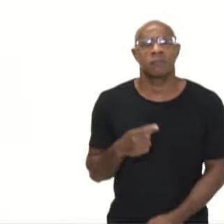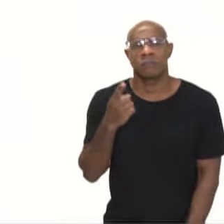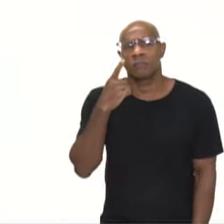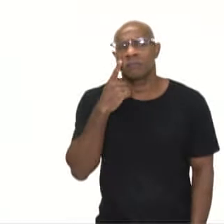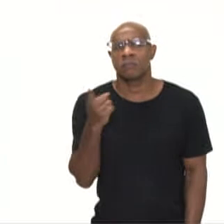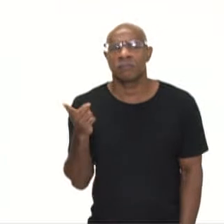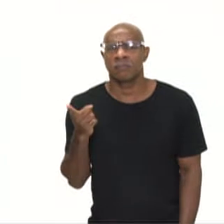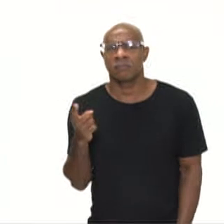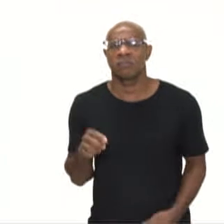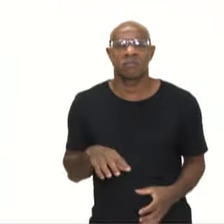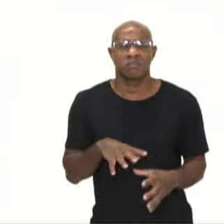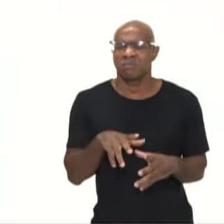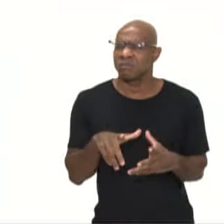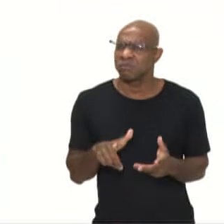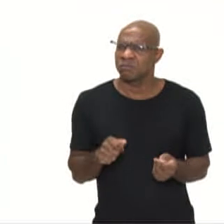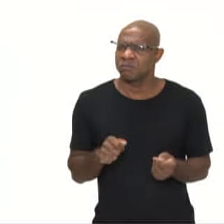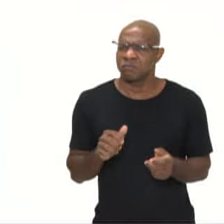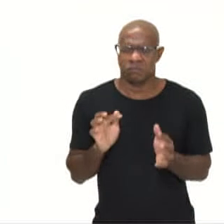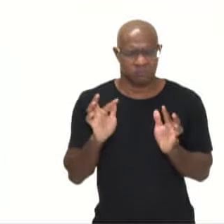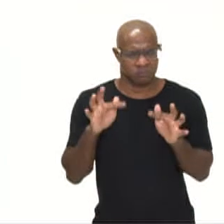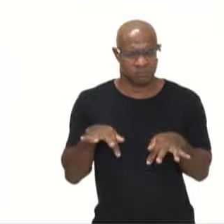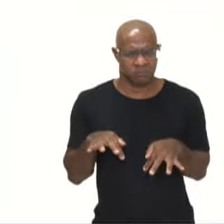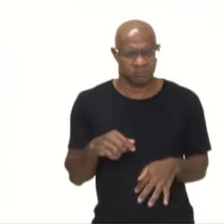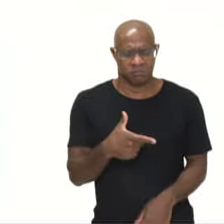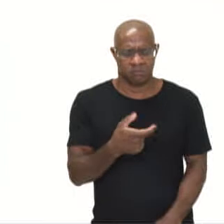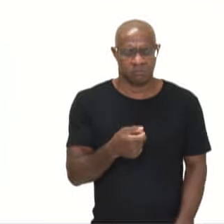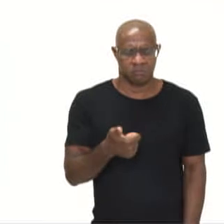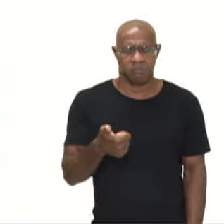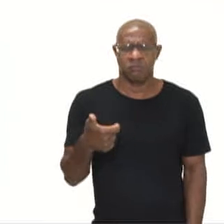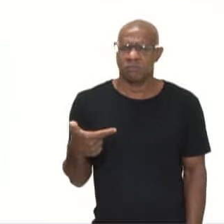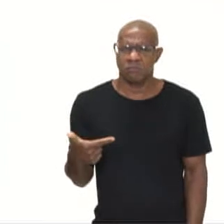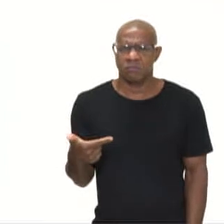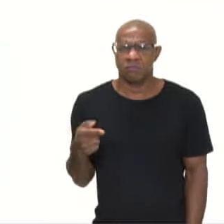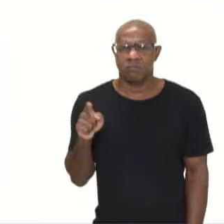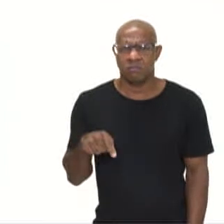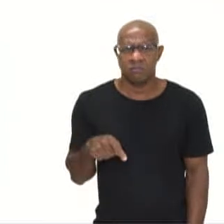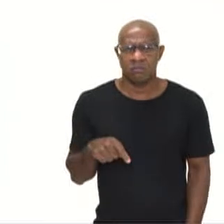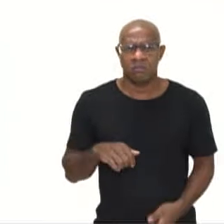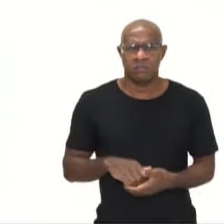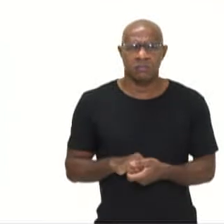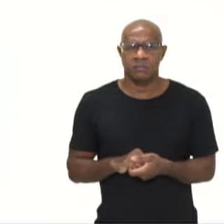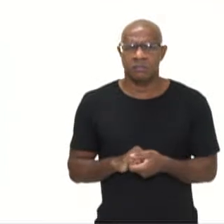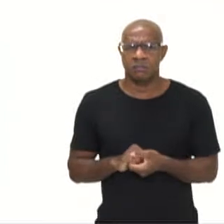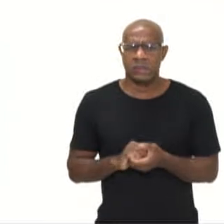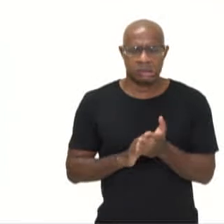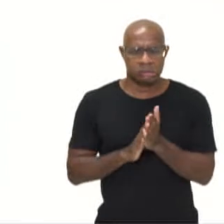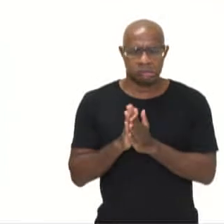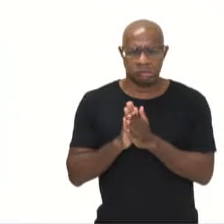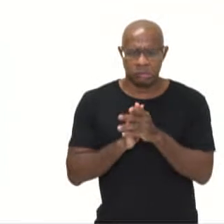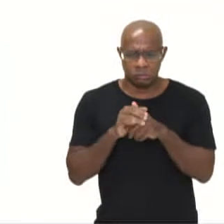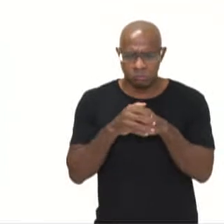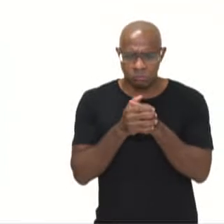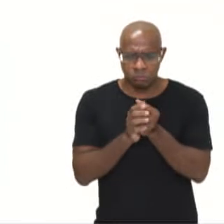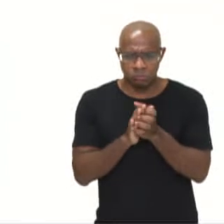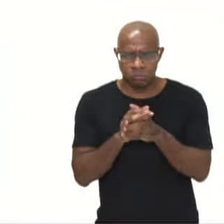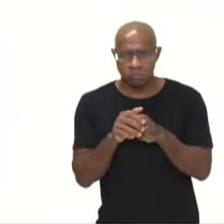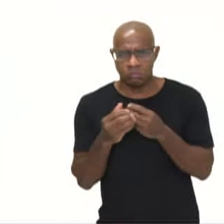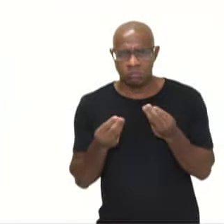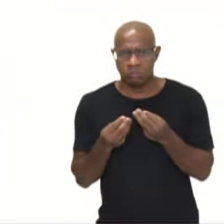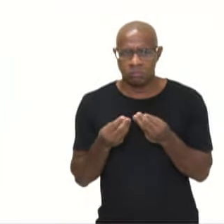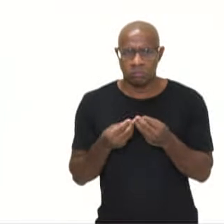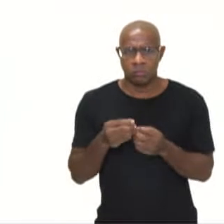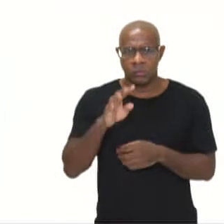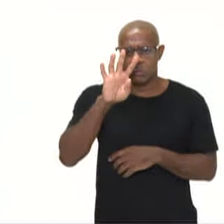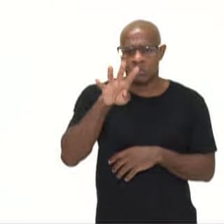em 2012? Já não cabia nada mais na roca. Aqui o mistério. O mistério do calendário